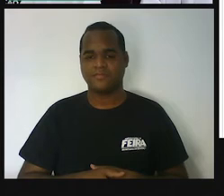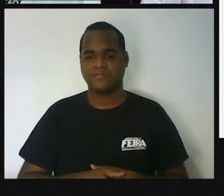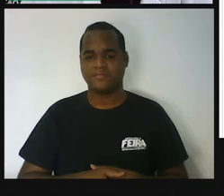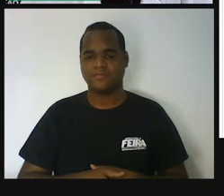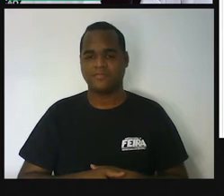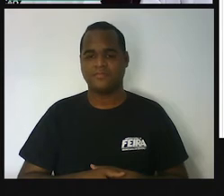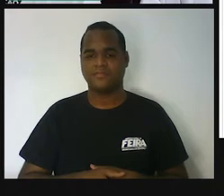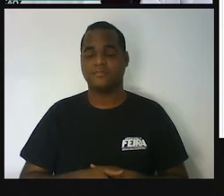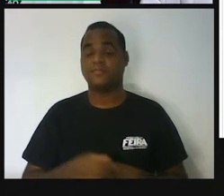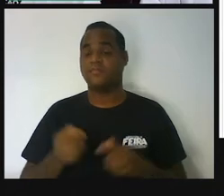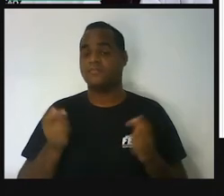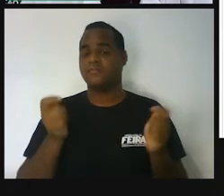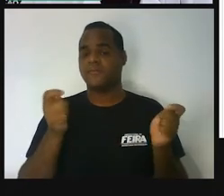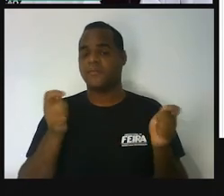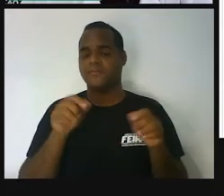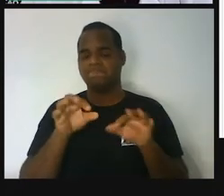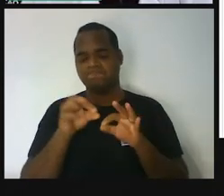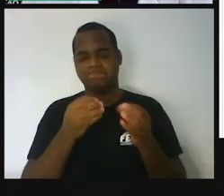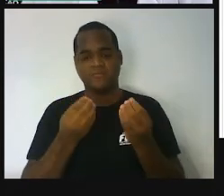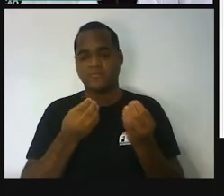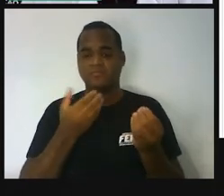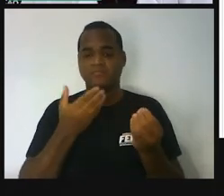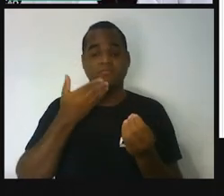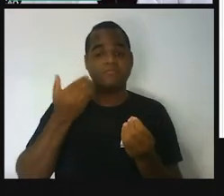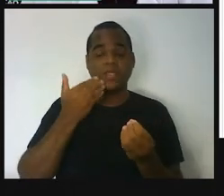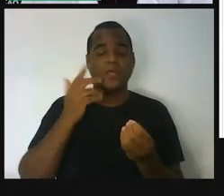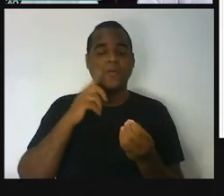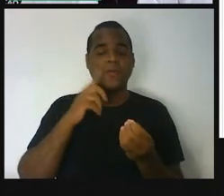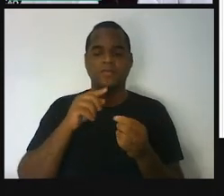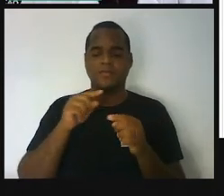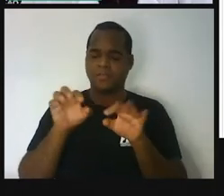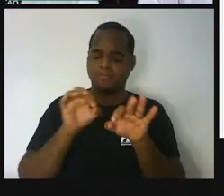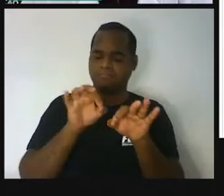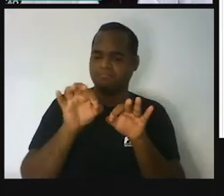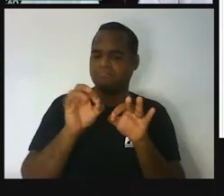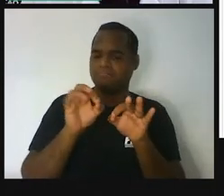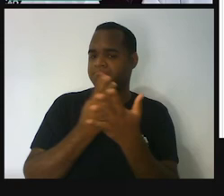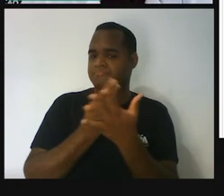A gente pode fazer assim. Pronto. Fica melhor. Depois a gente corrige.